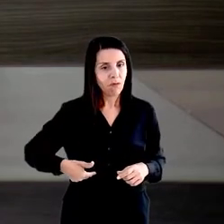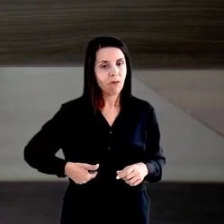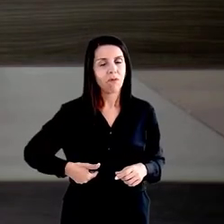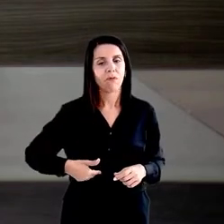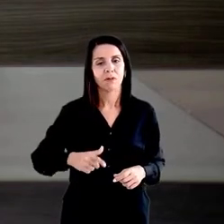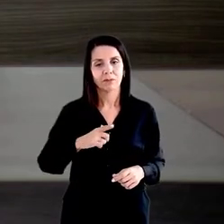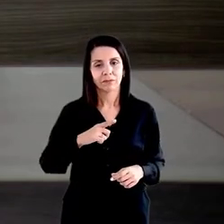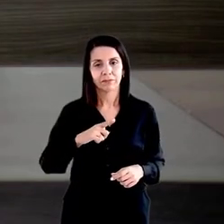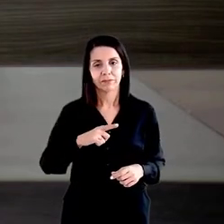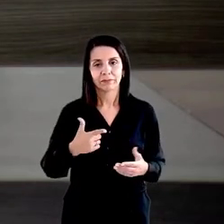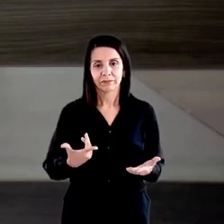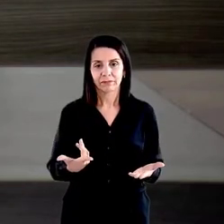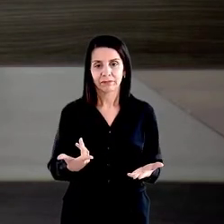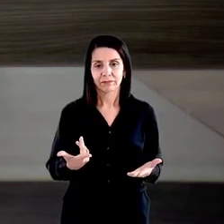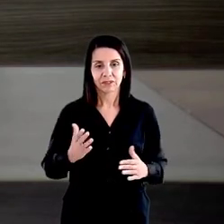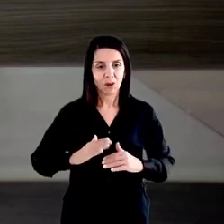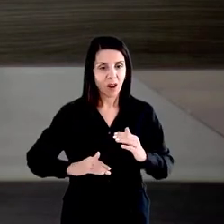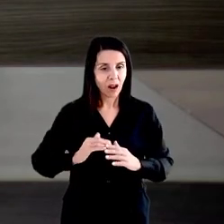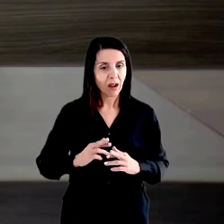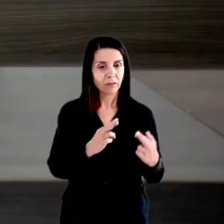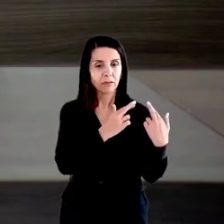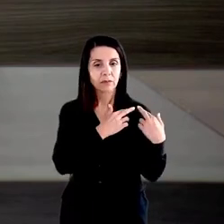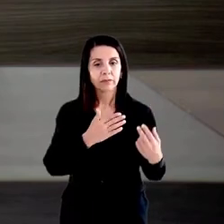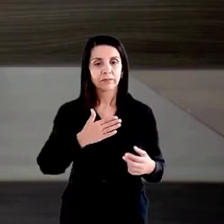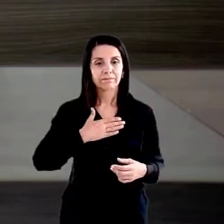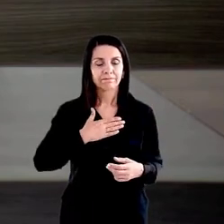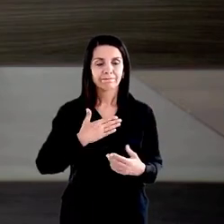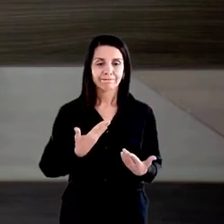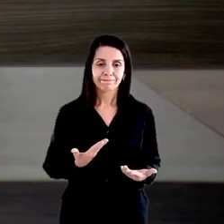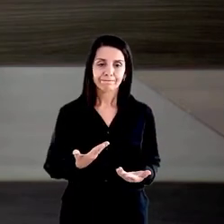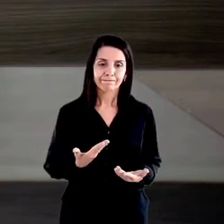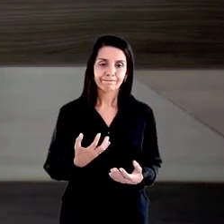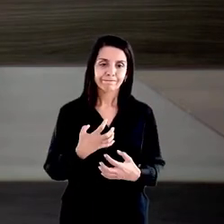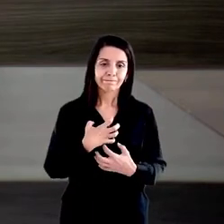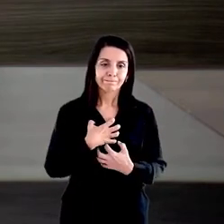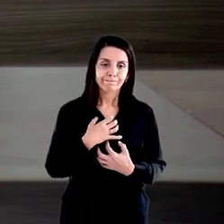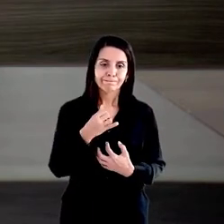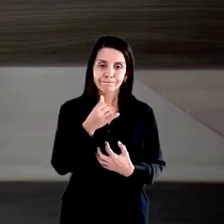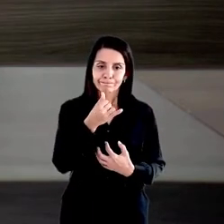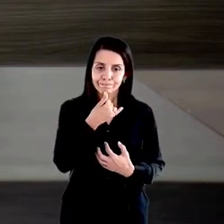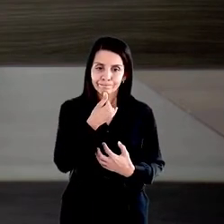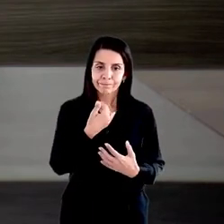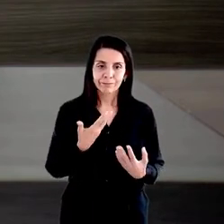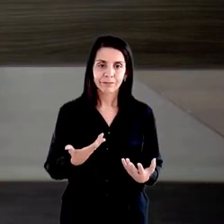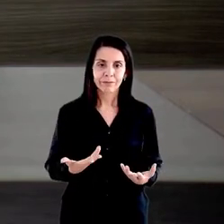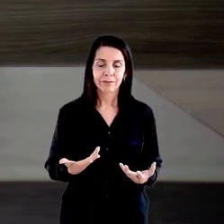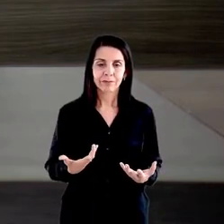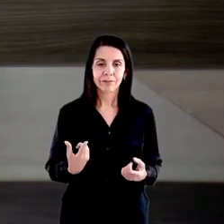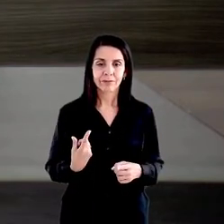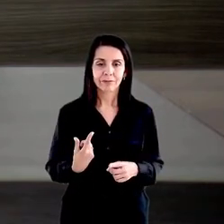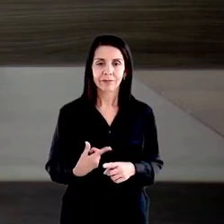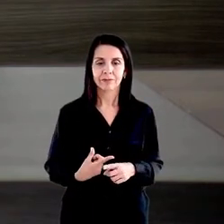seis desses procedimentos estão sob a minha responsabilidade, o que me entristece imensamente. Portanto,